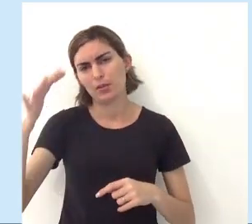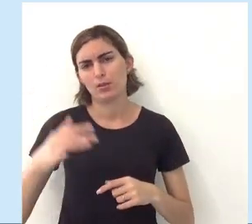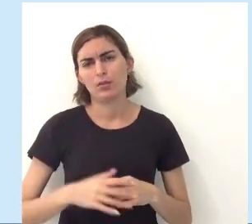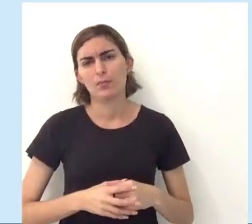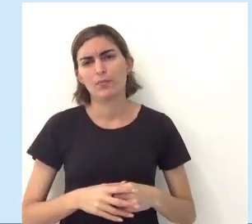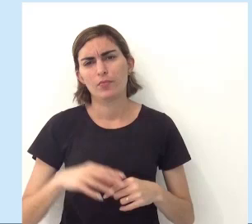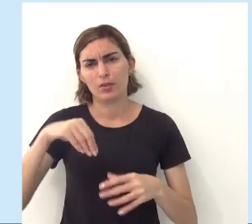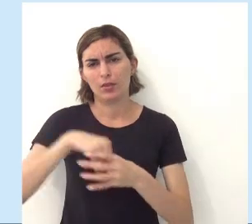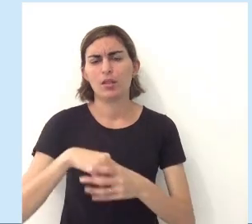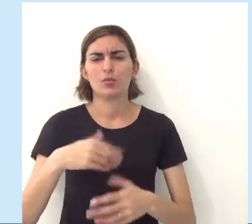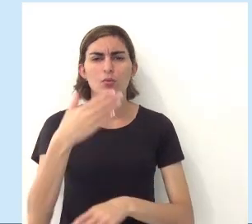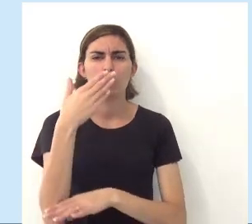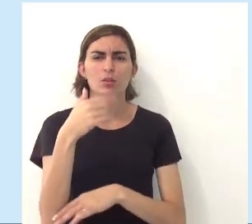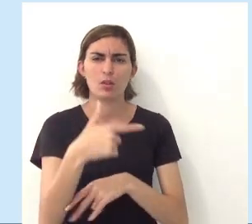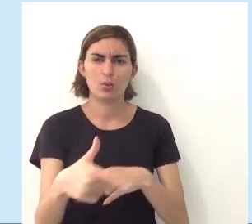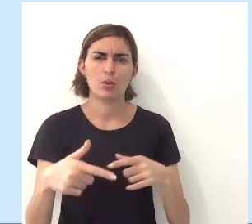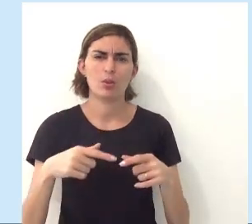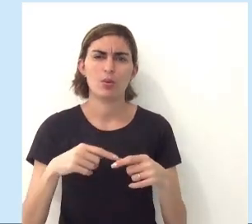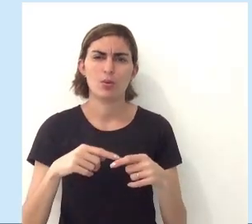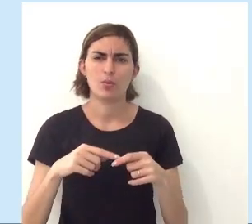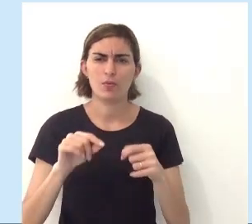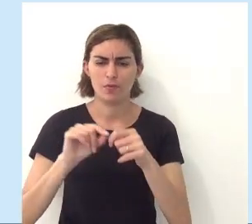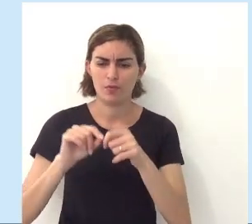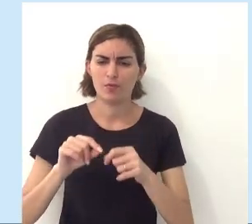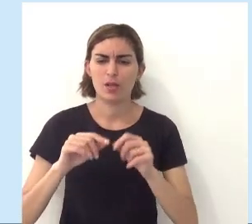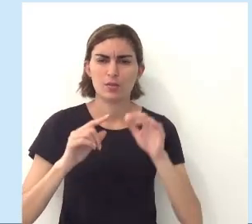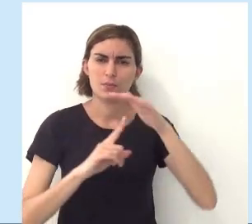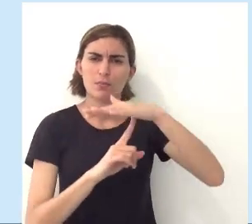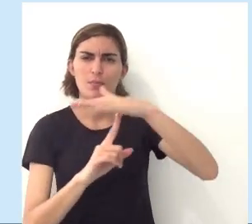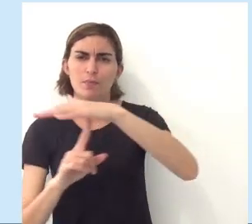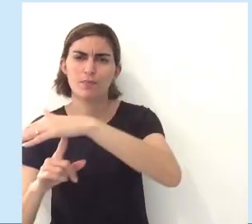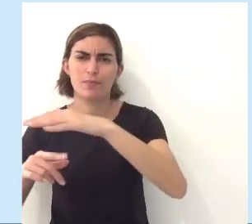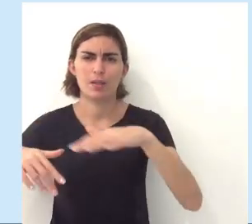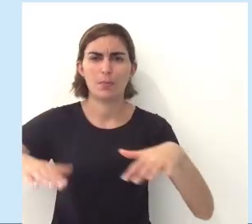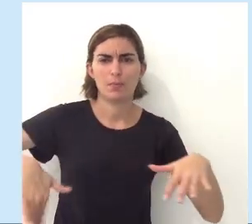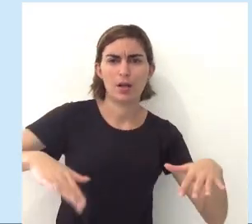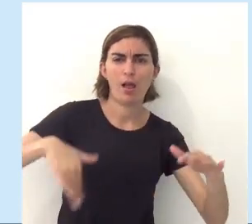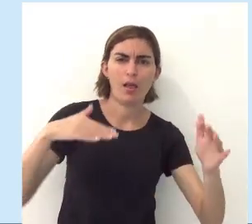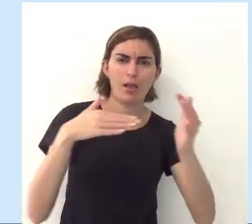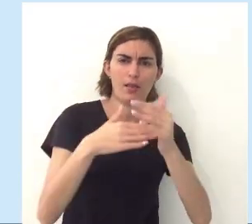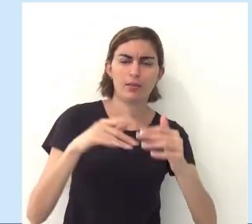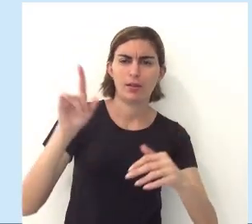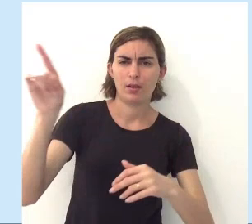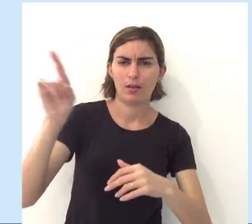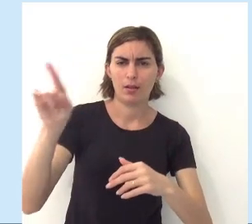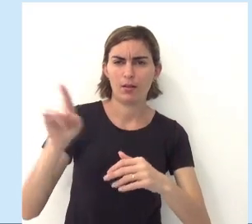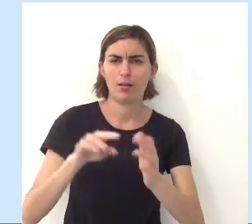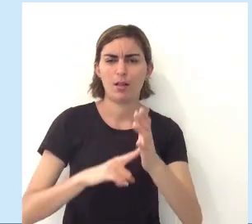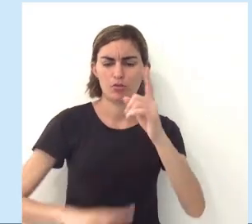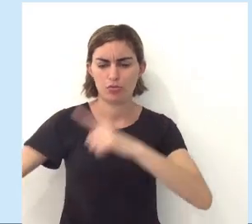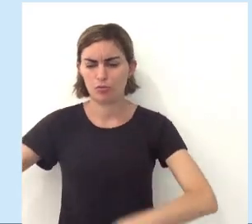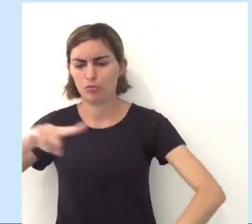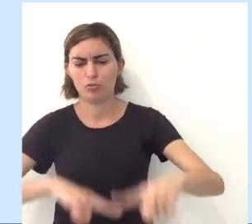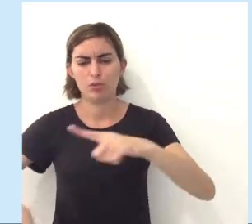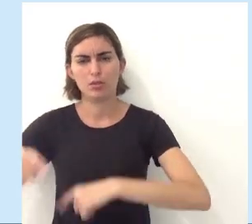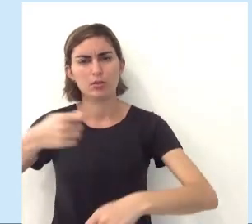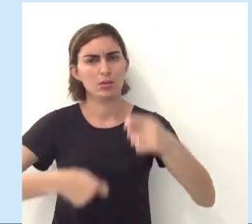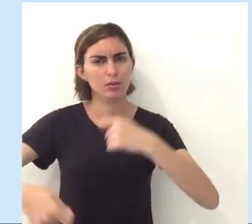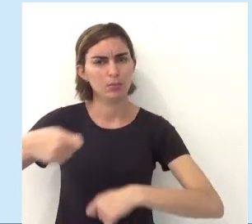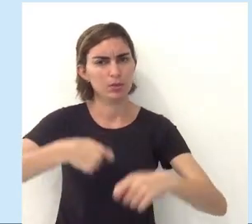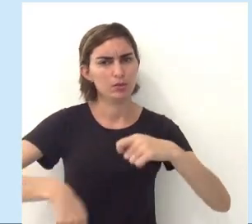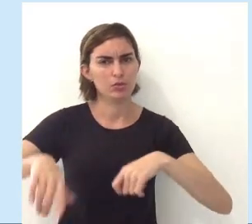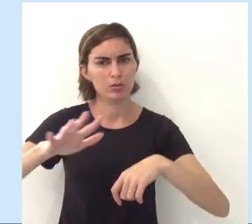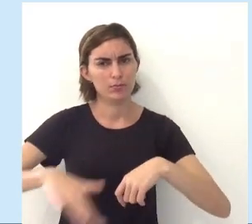imagina aí, desde o carinha lá que bota, instala as barraquinhas de praia até o cara que vai gerenciar,